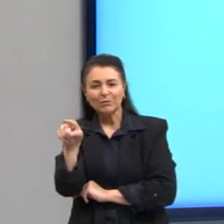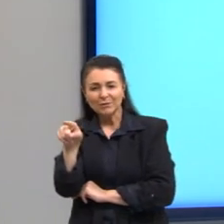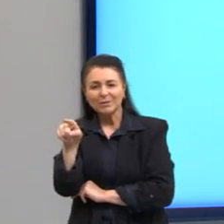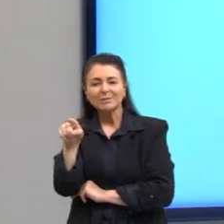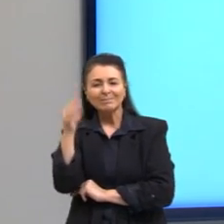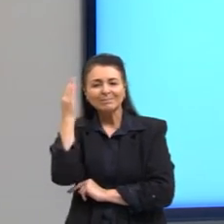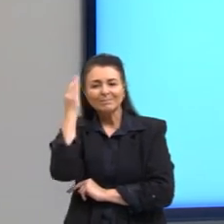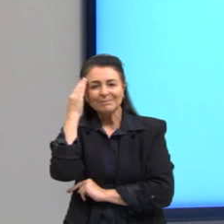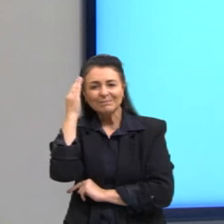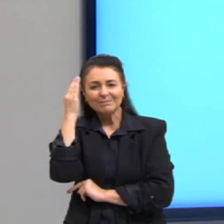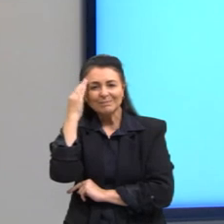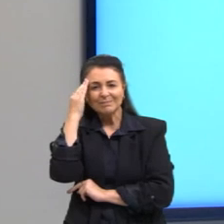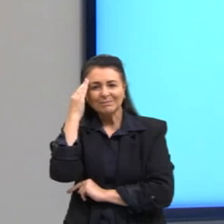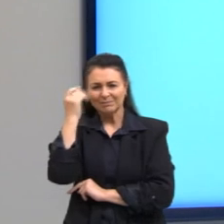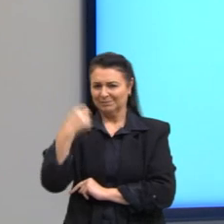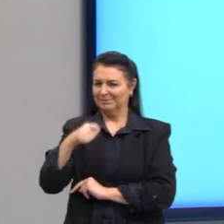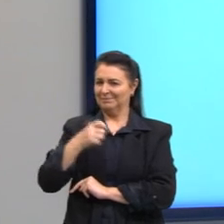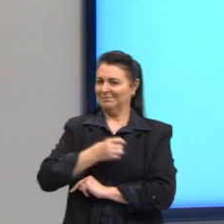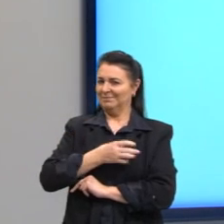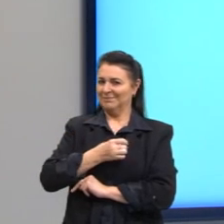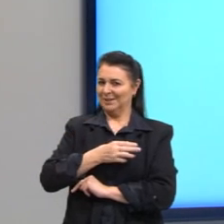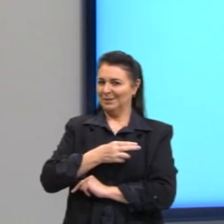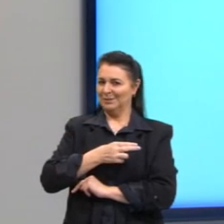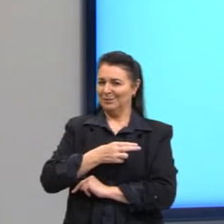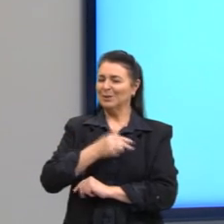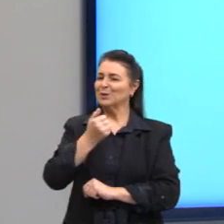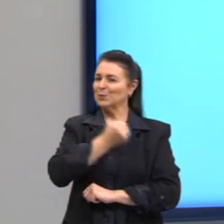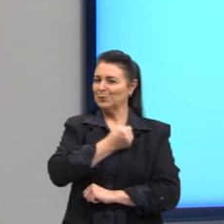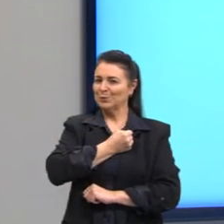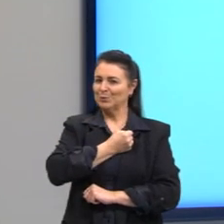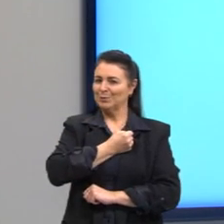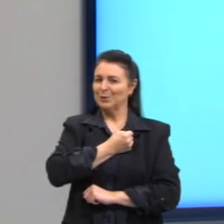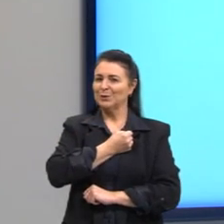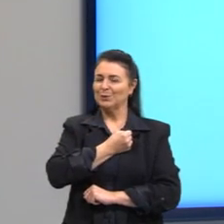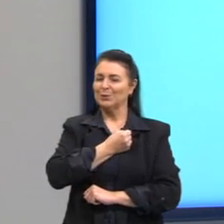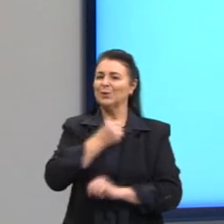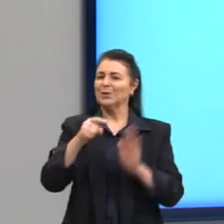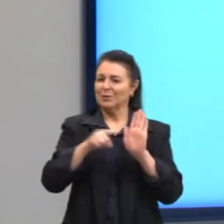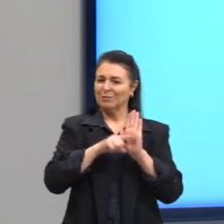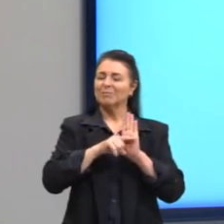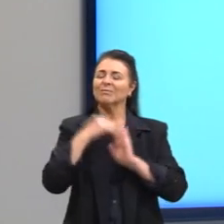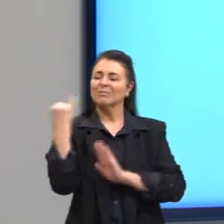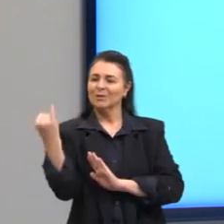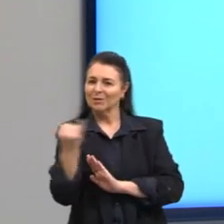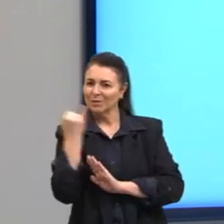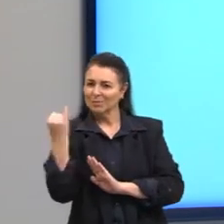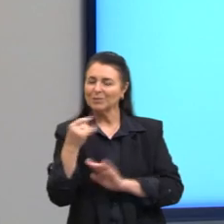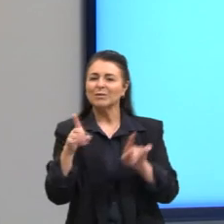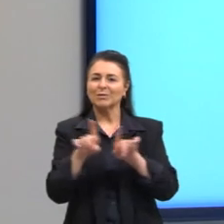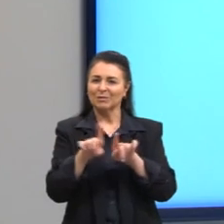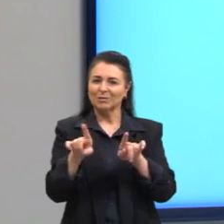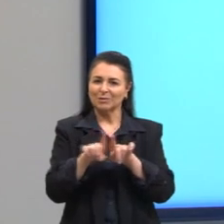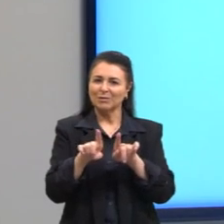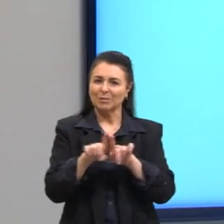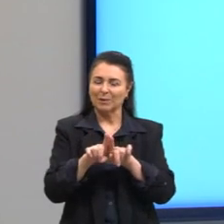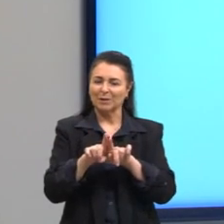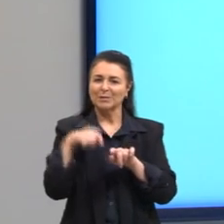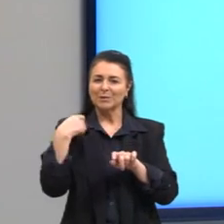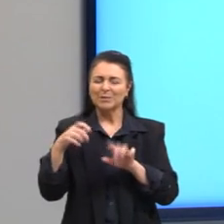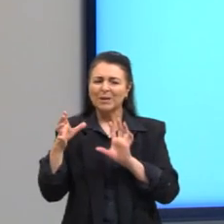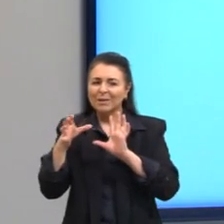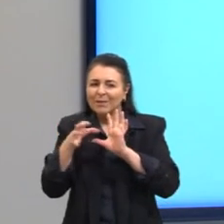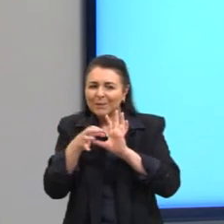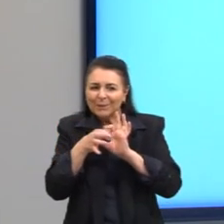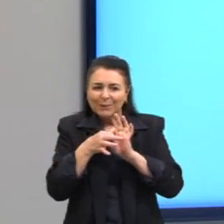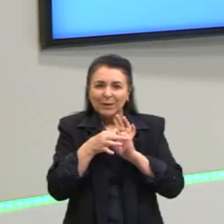de superar os medos, de trabalhar com números negativos para ter, então, a história de vocês associada a uma